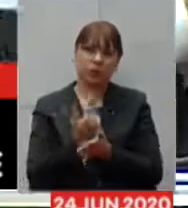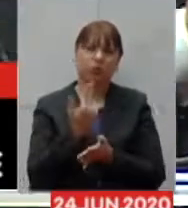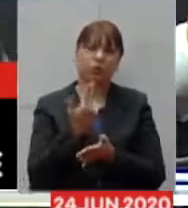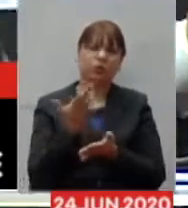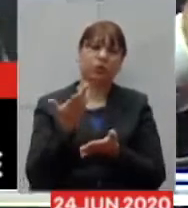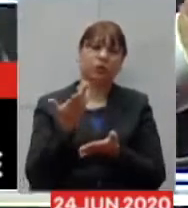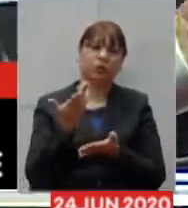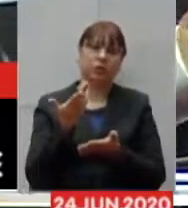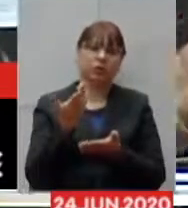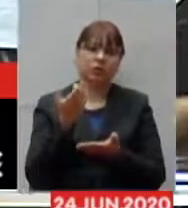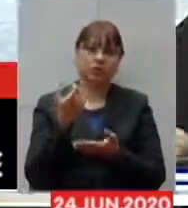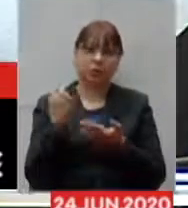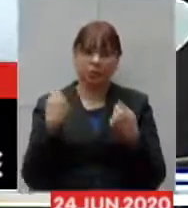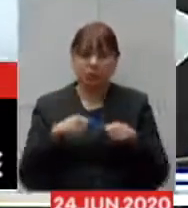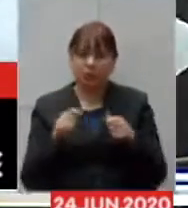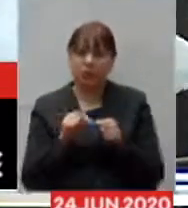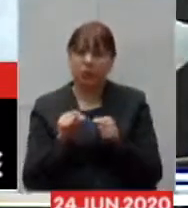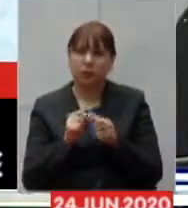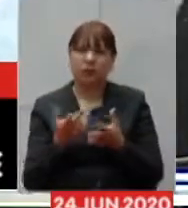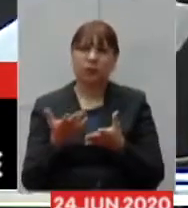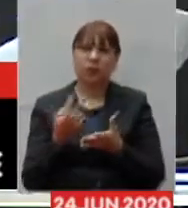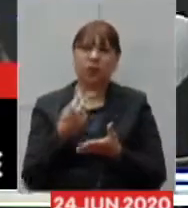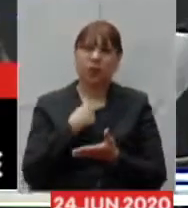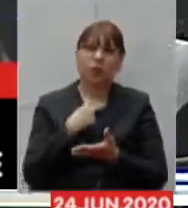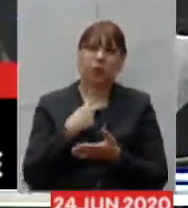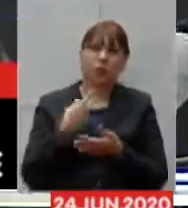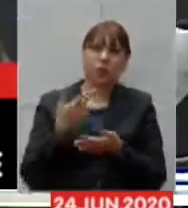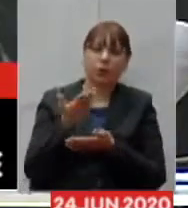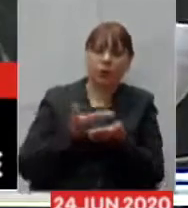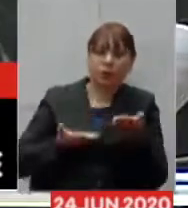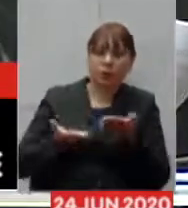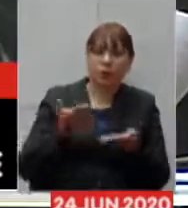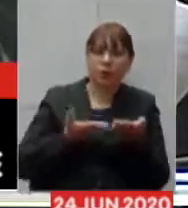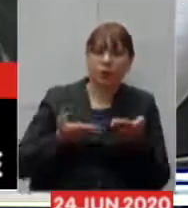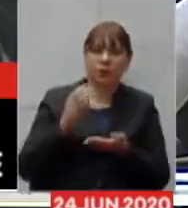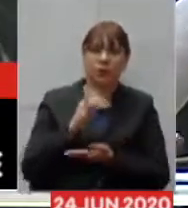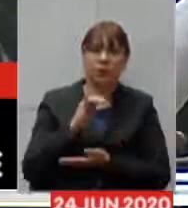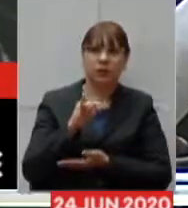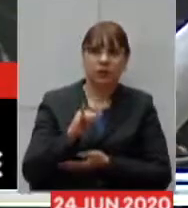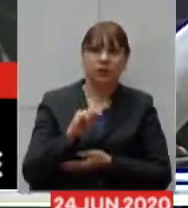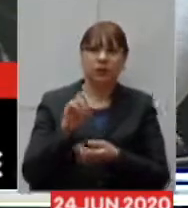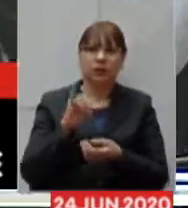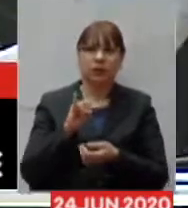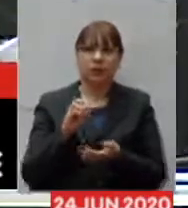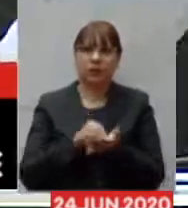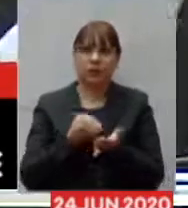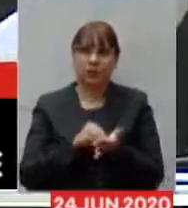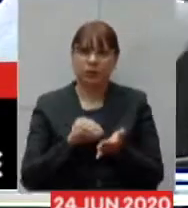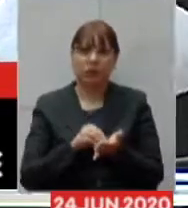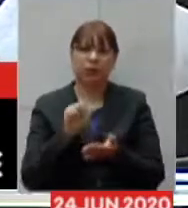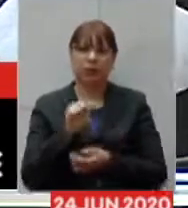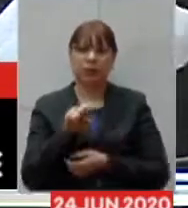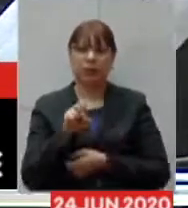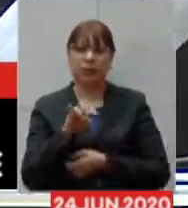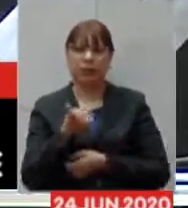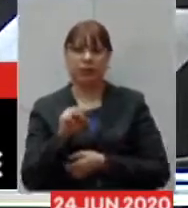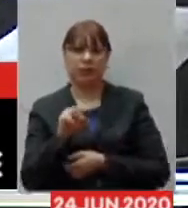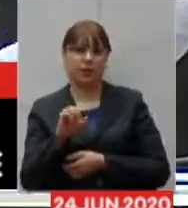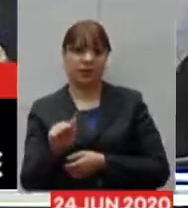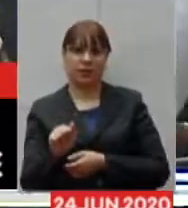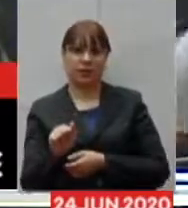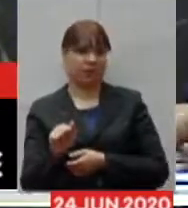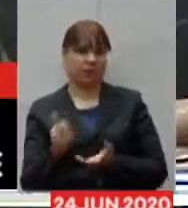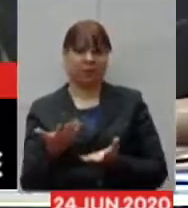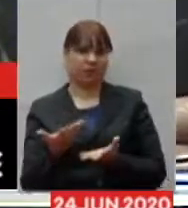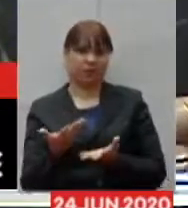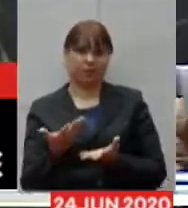não consegue tratar um paciente no CTI se você não tiver relaxantes musculares não tiver sedativos porque senão